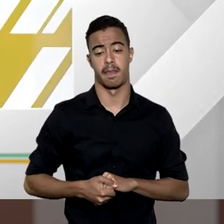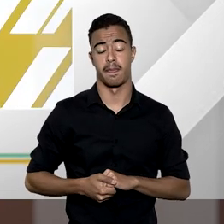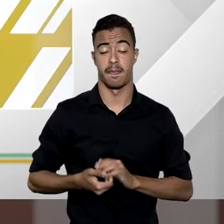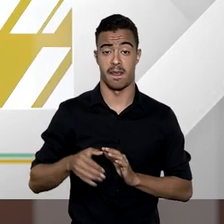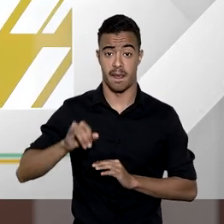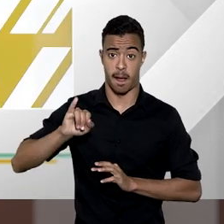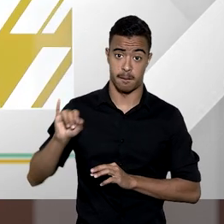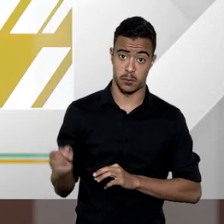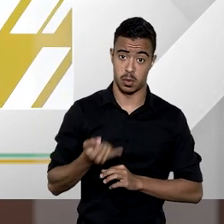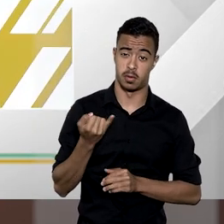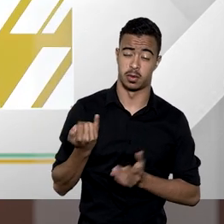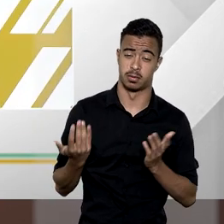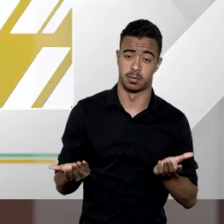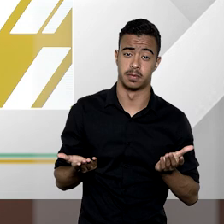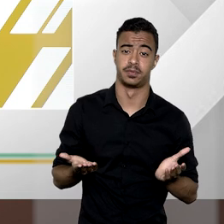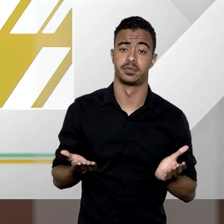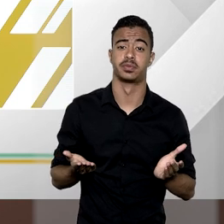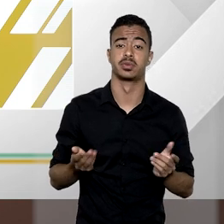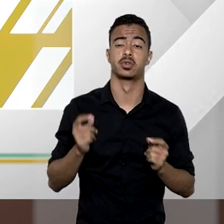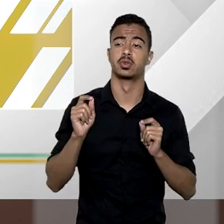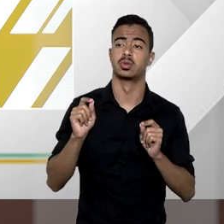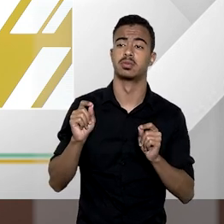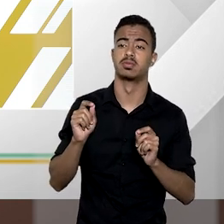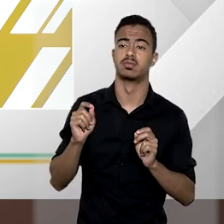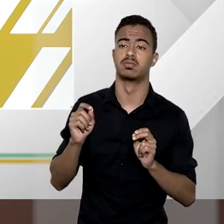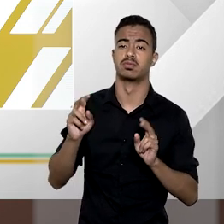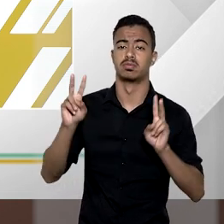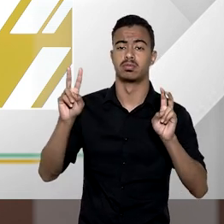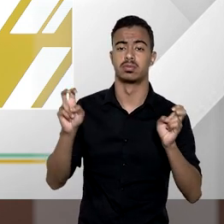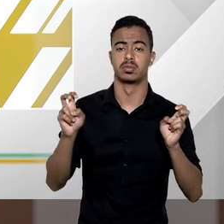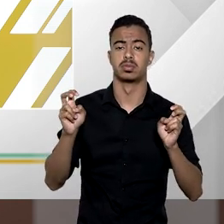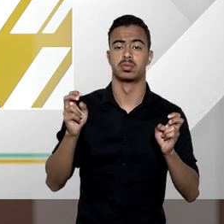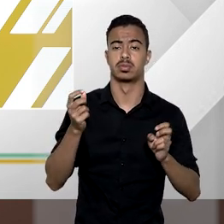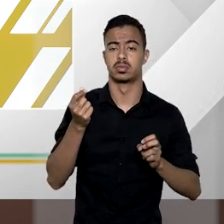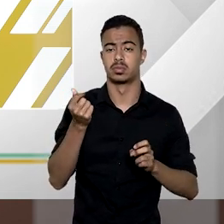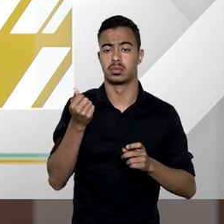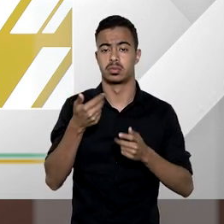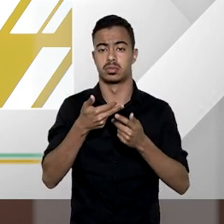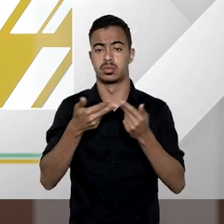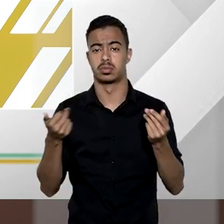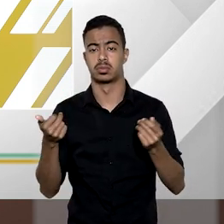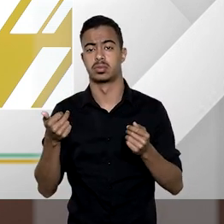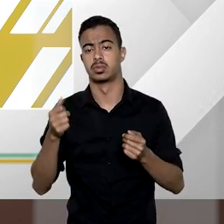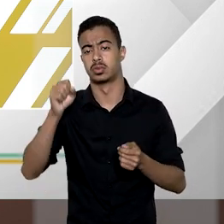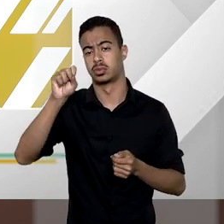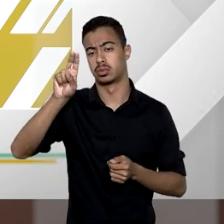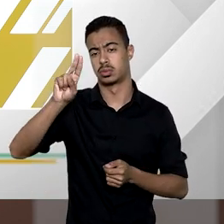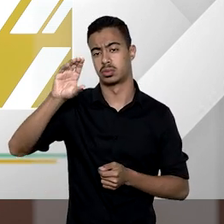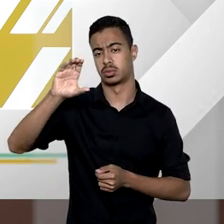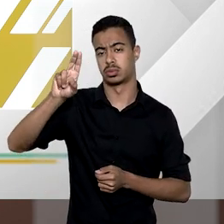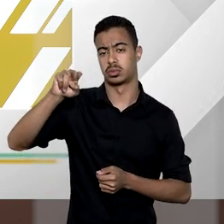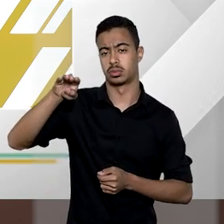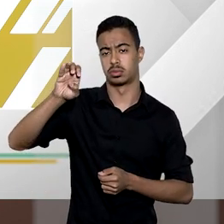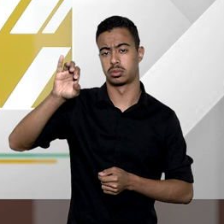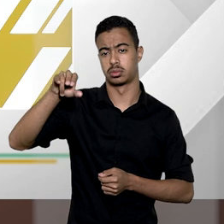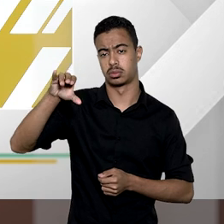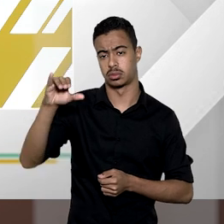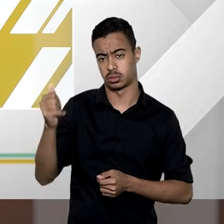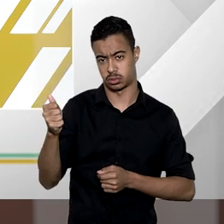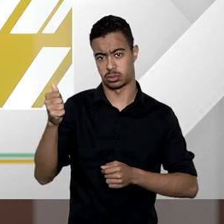e aproveitando professor Egon no que se refere aos honorários de sucumbência em ação de